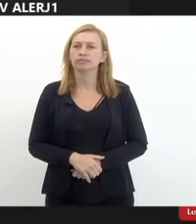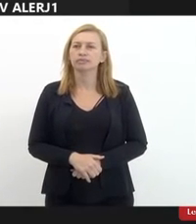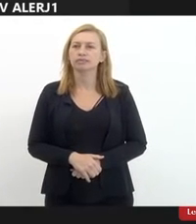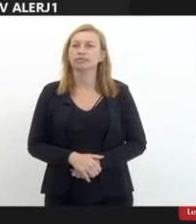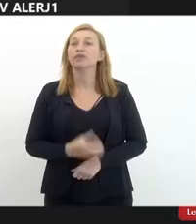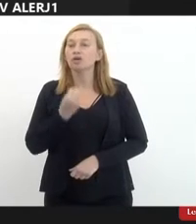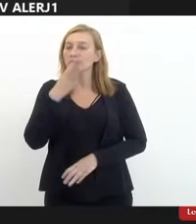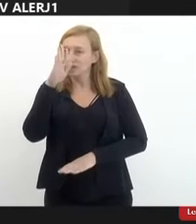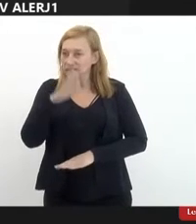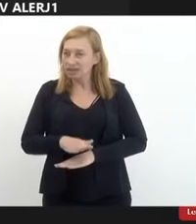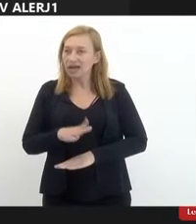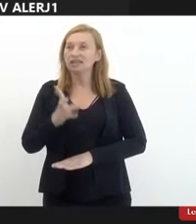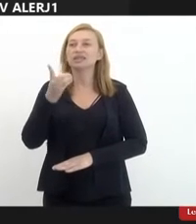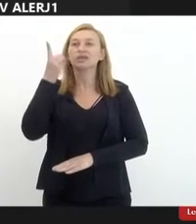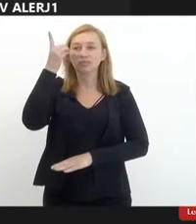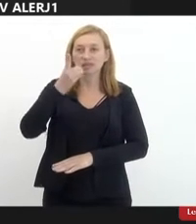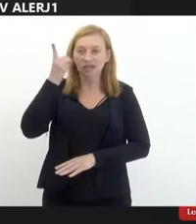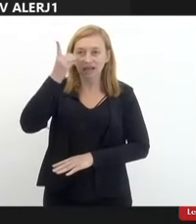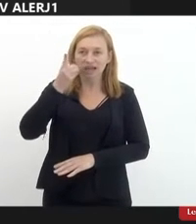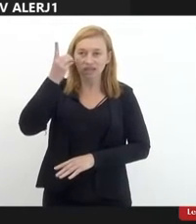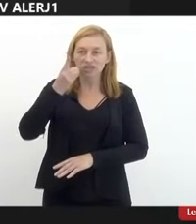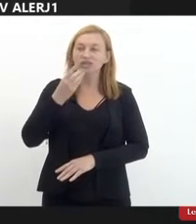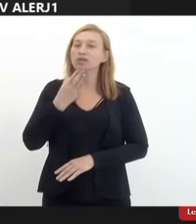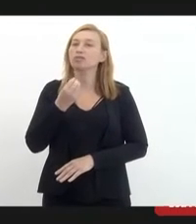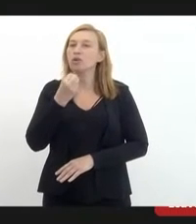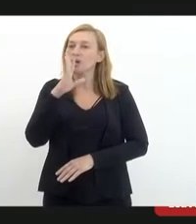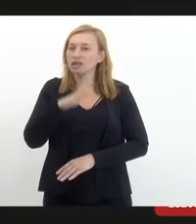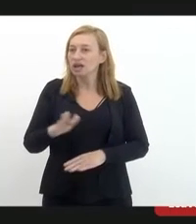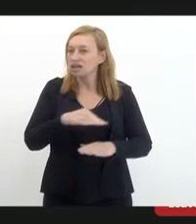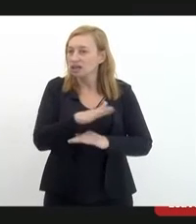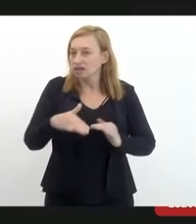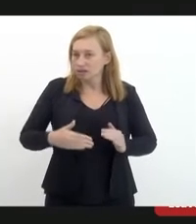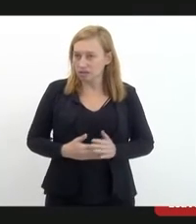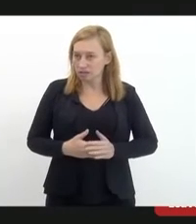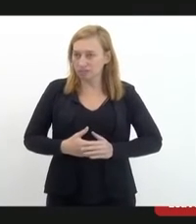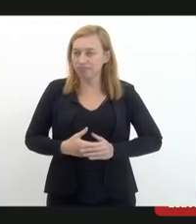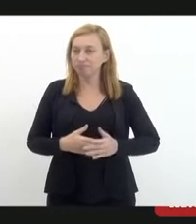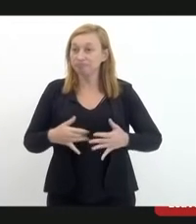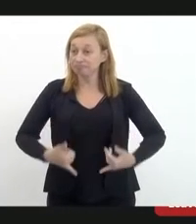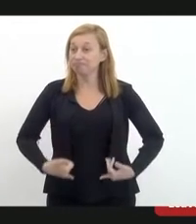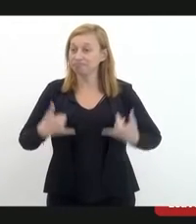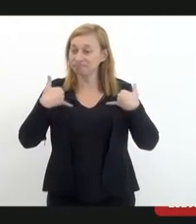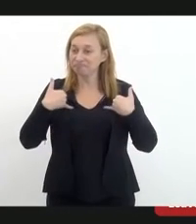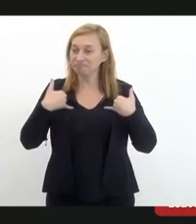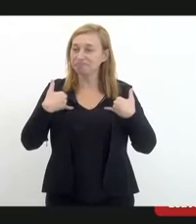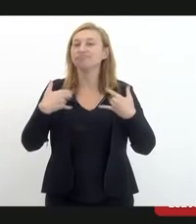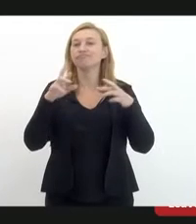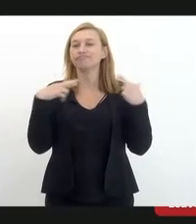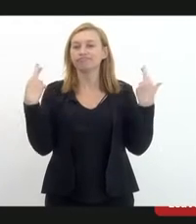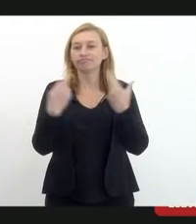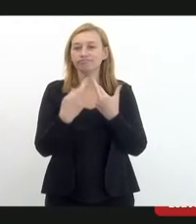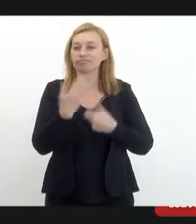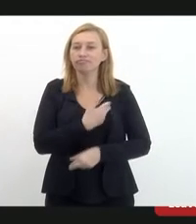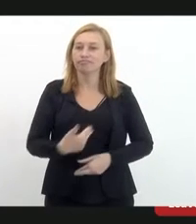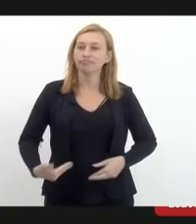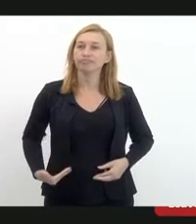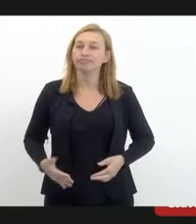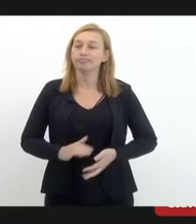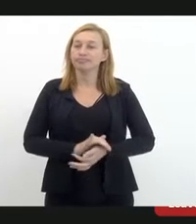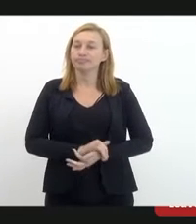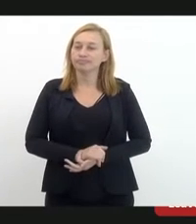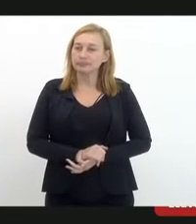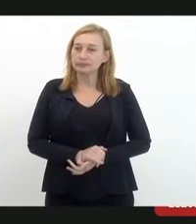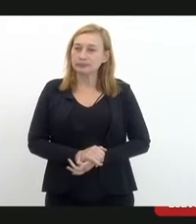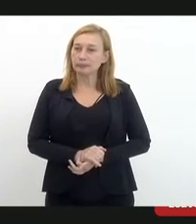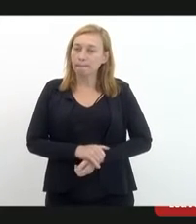Boa tarde, deputado. Boa tarde a todos. Estou muito honrada em participar da audiência. Olha,